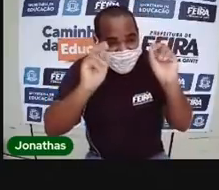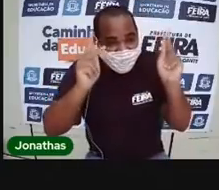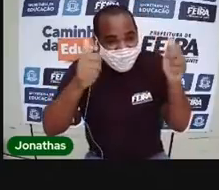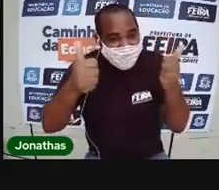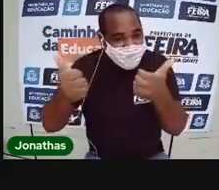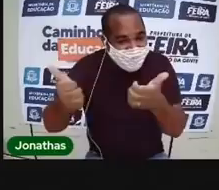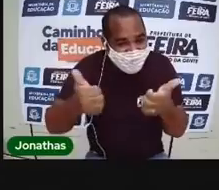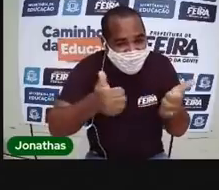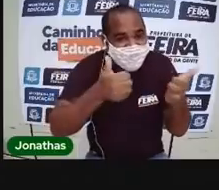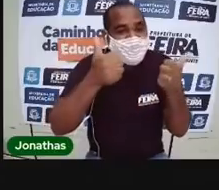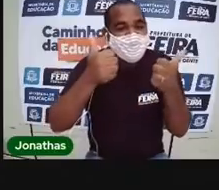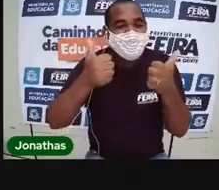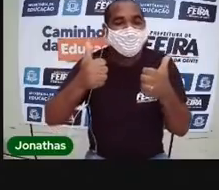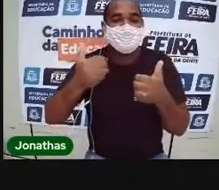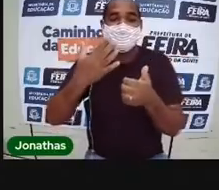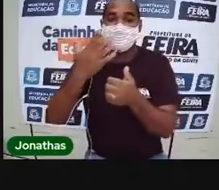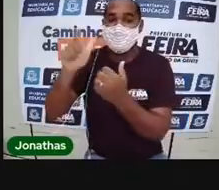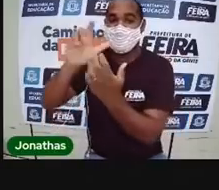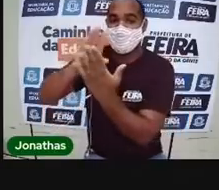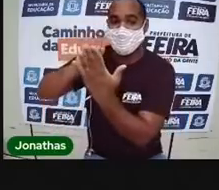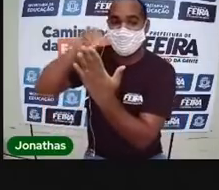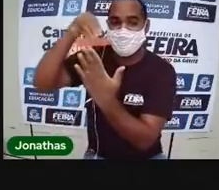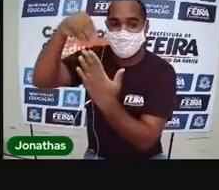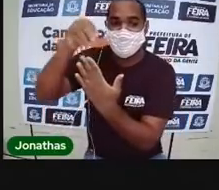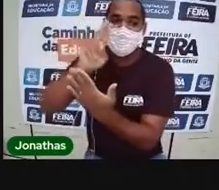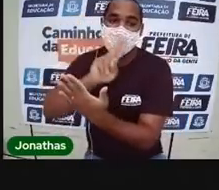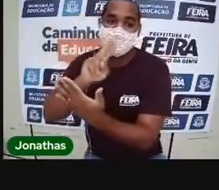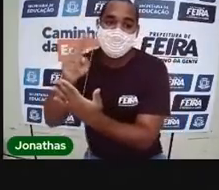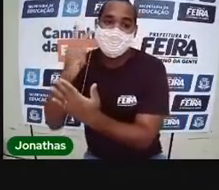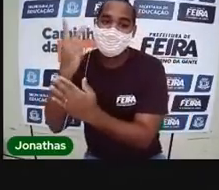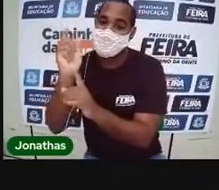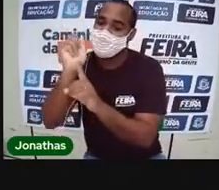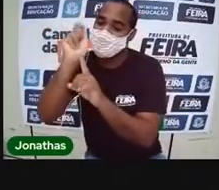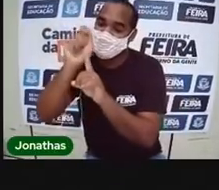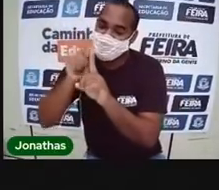E no calendário ainda tem o nome do mês.